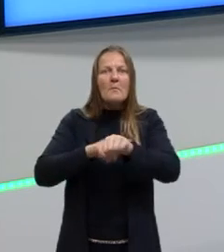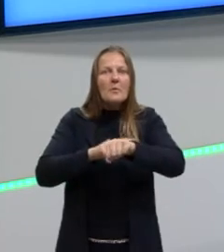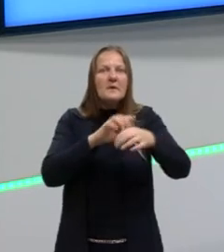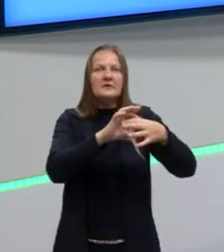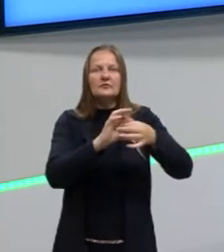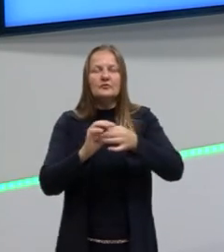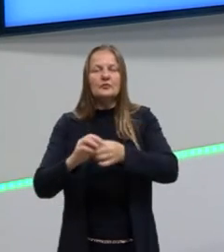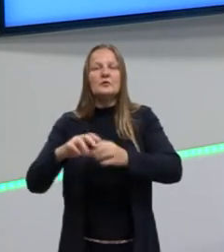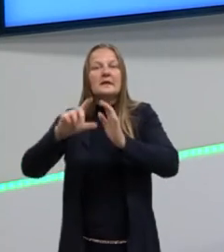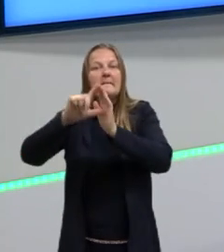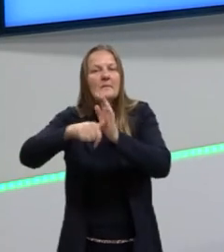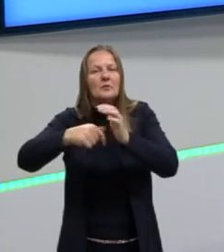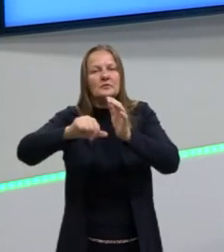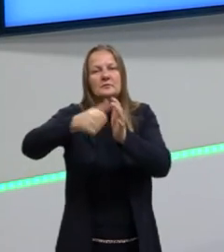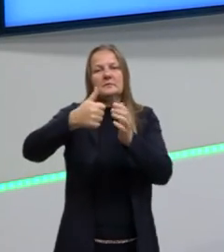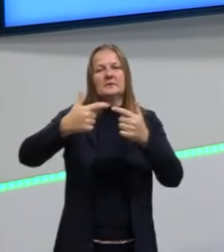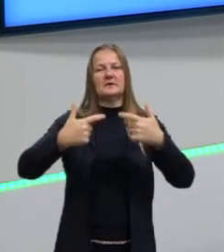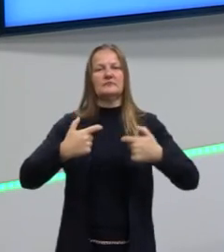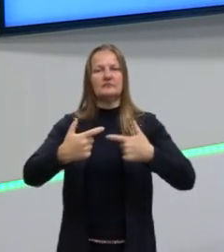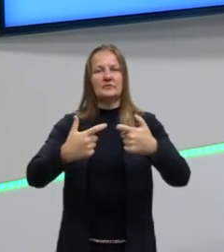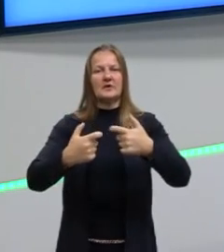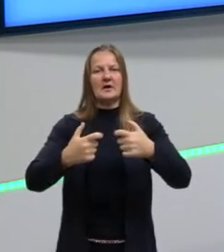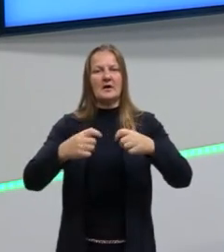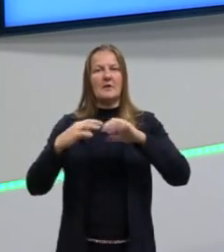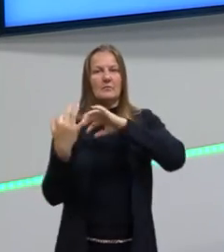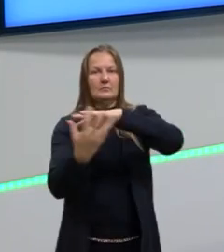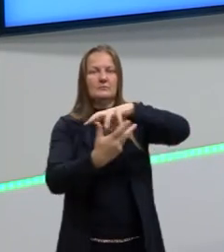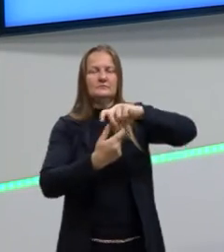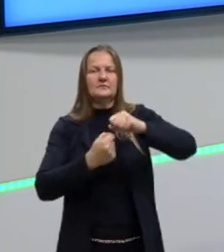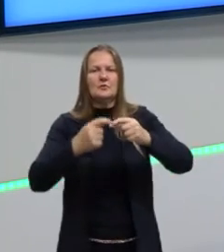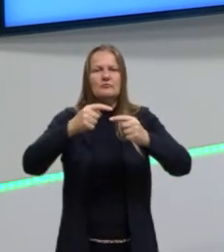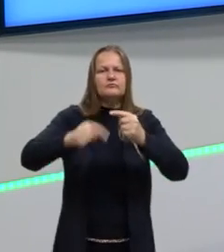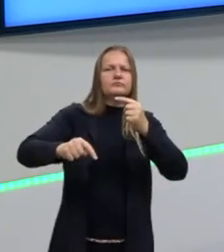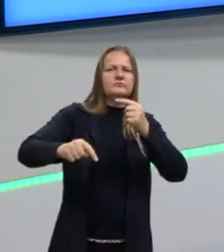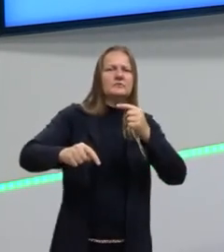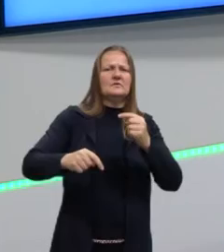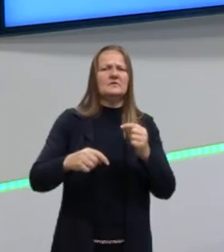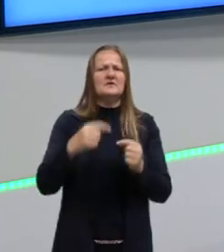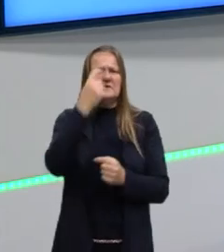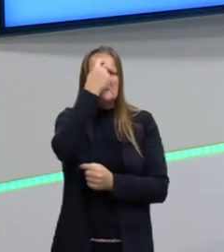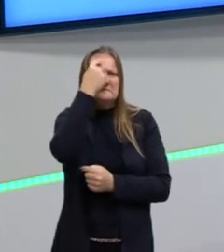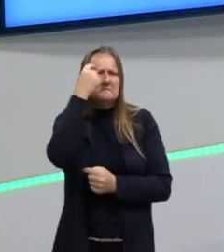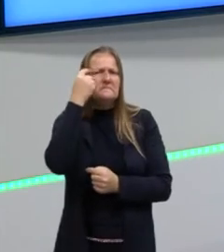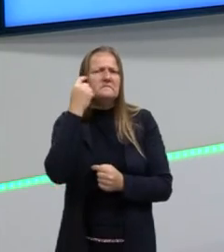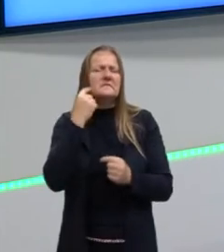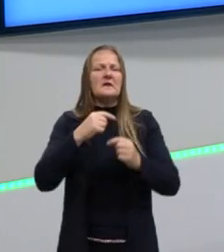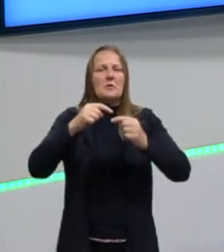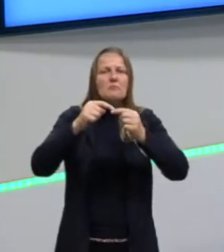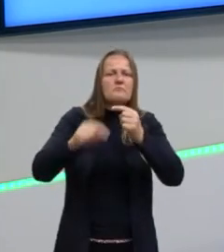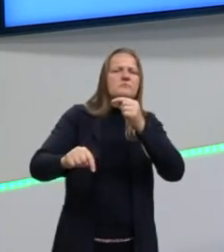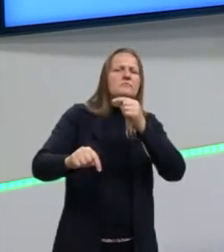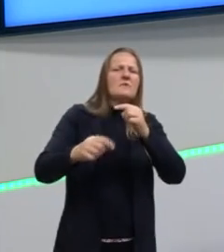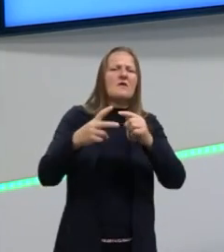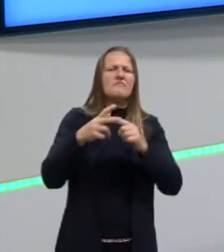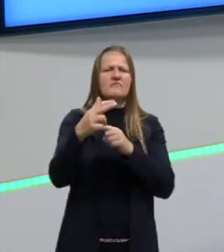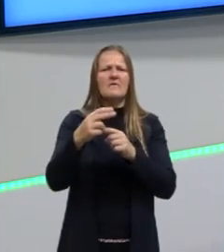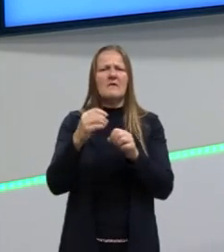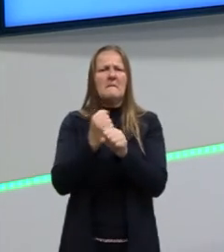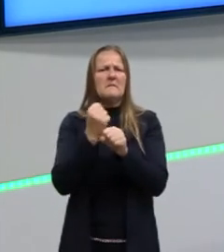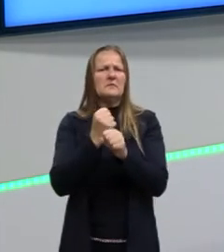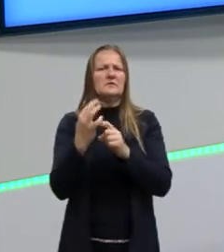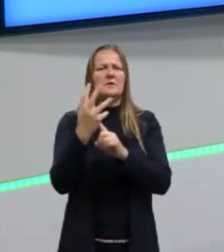da Primeira Guerra Mundial, de ruptura com o academicismo, de ruptura com aquela produção